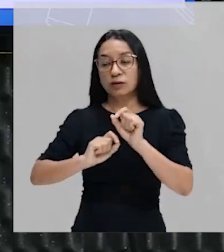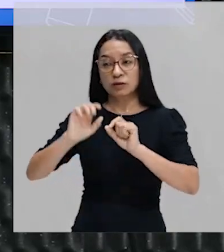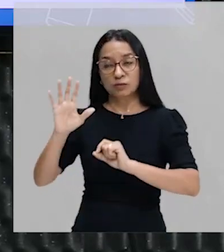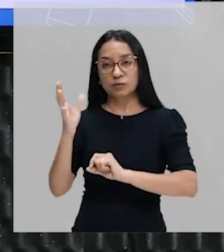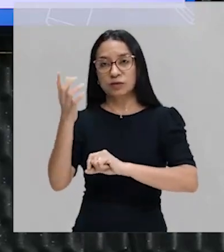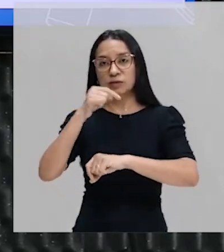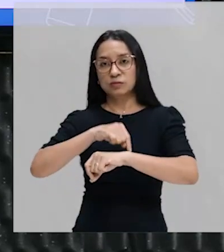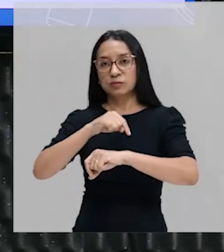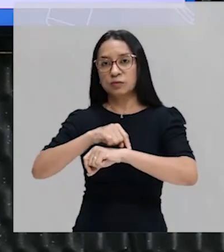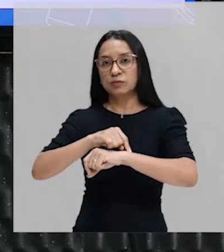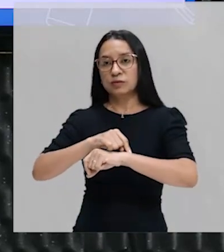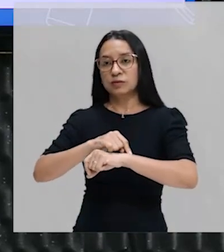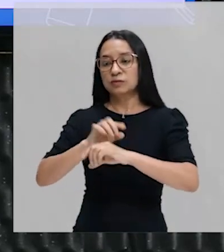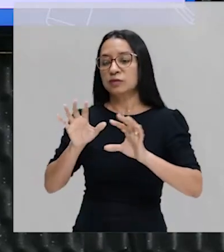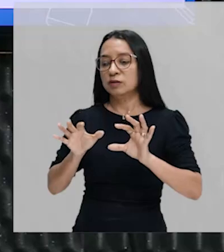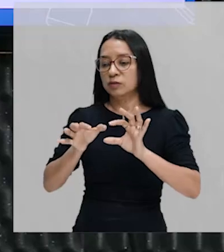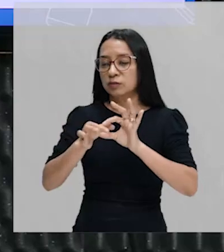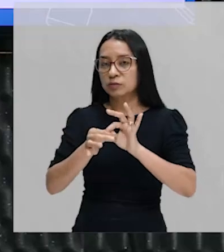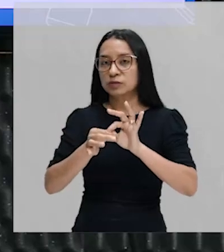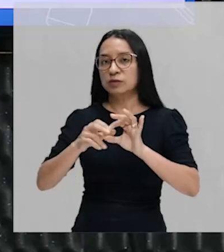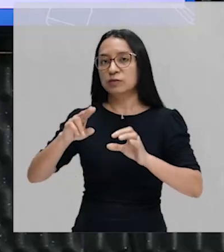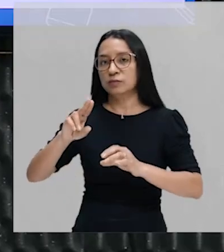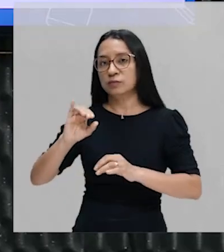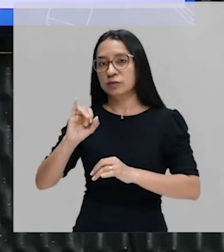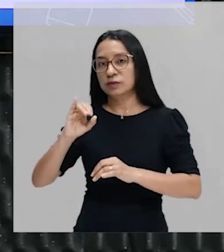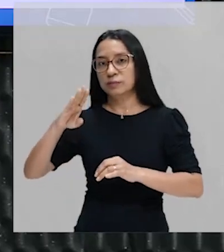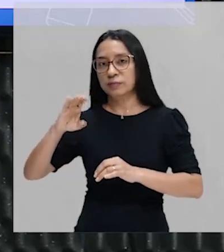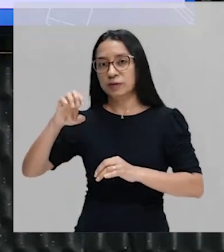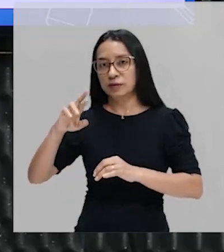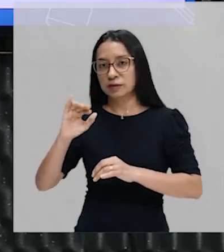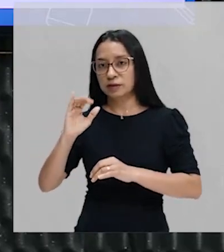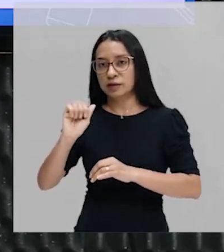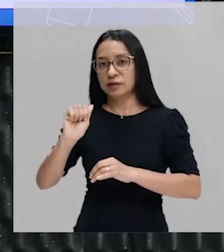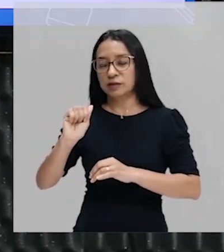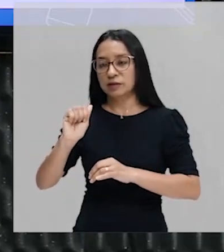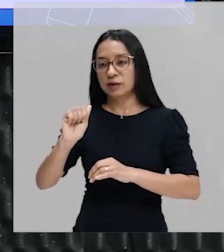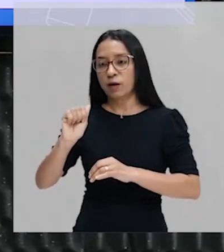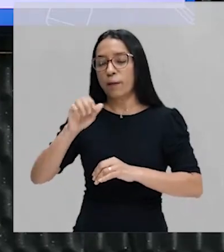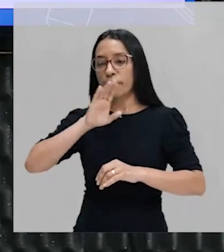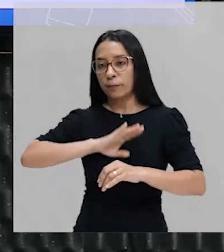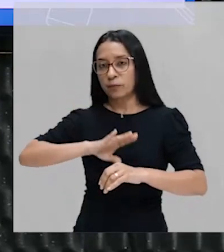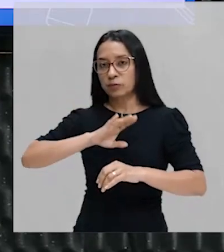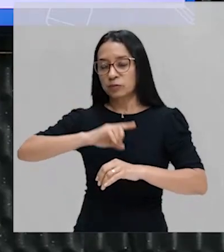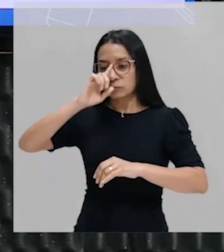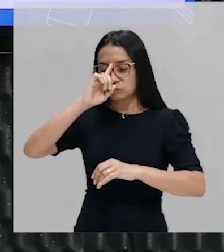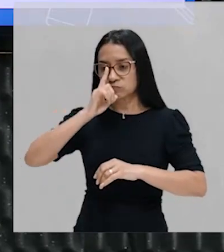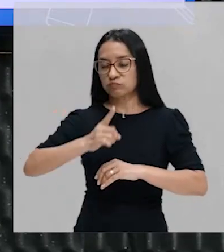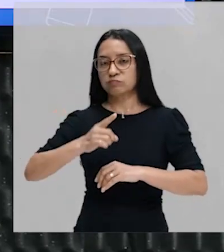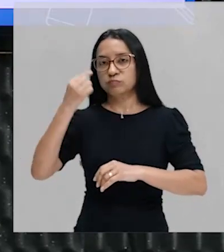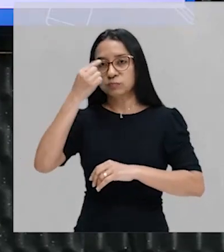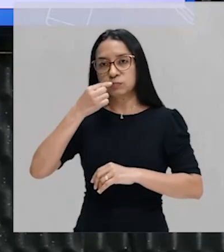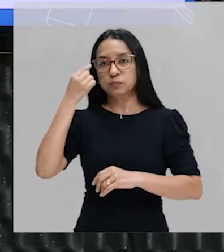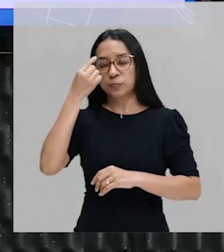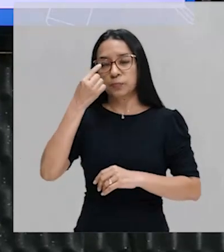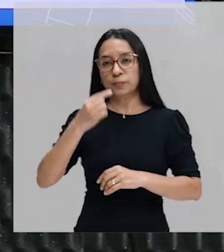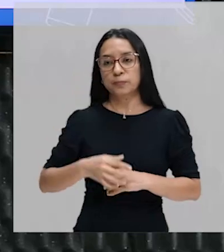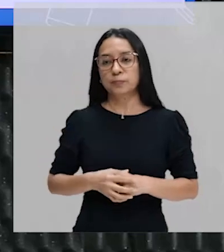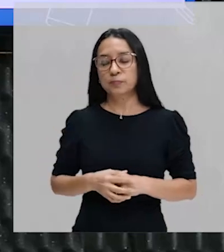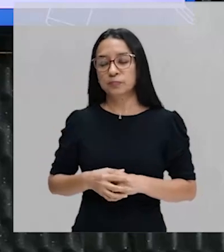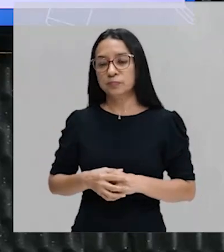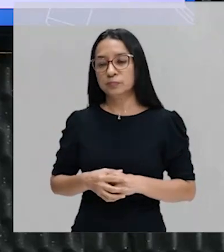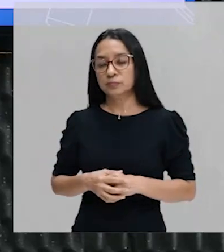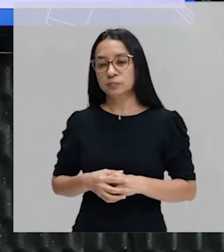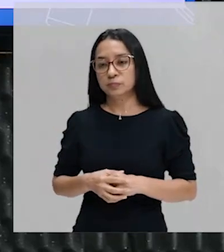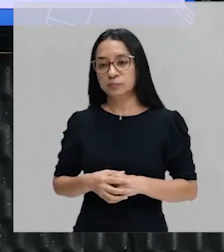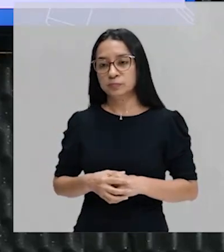momento da União Ibérica, no momento que lá na Europa Portugal está sob domínio da Espanha. Portugal